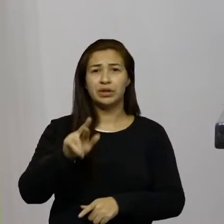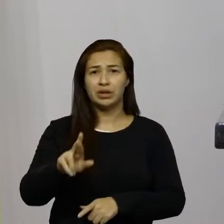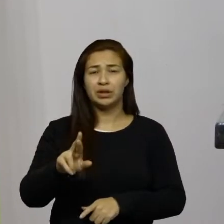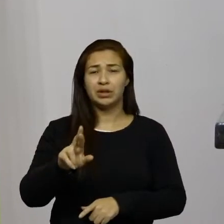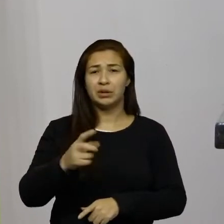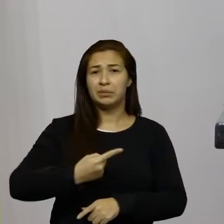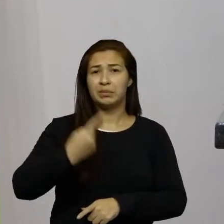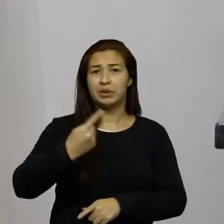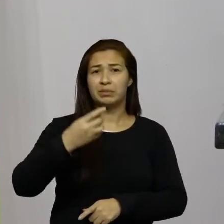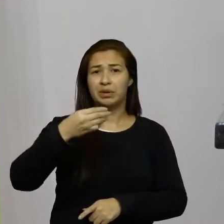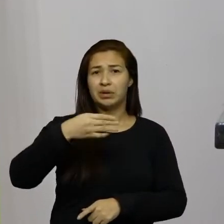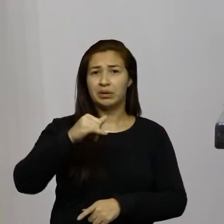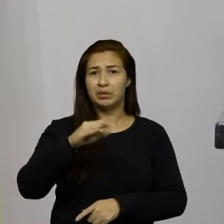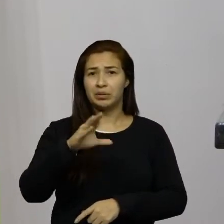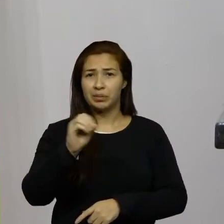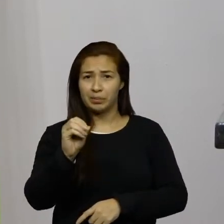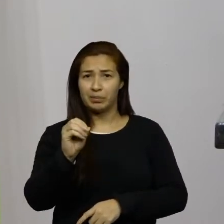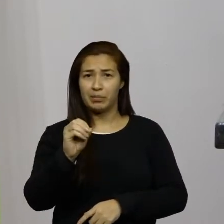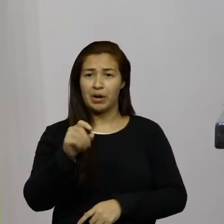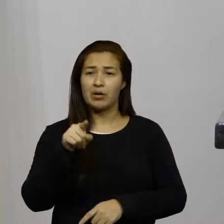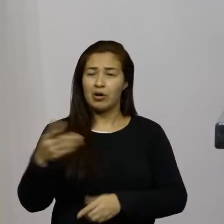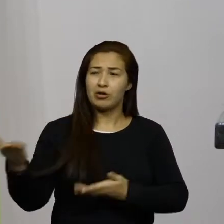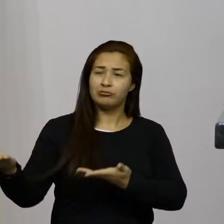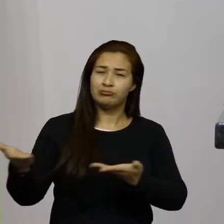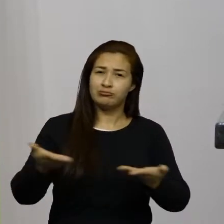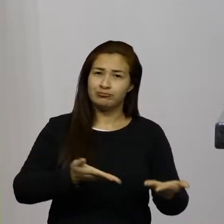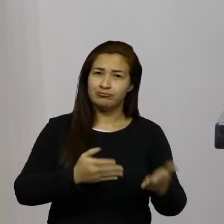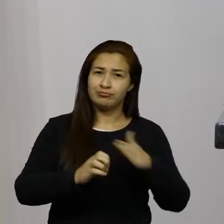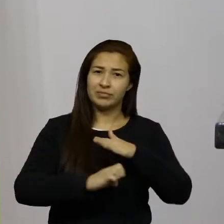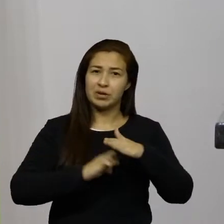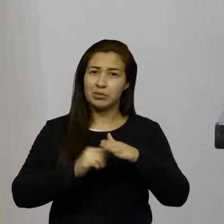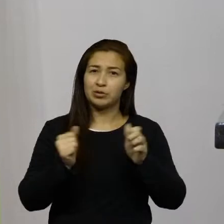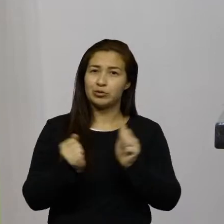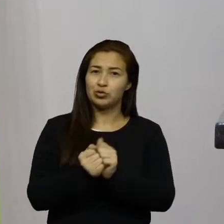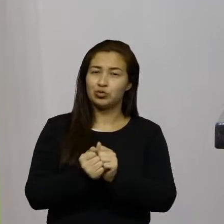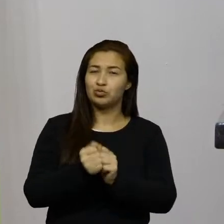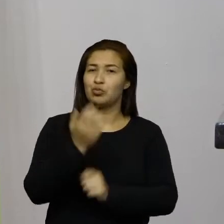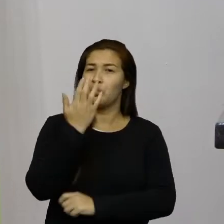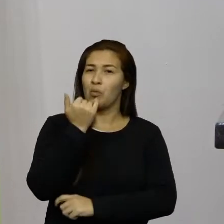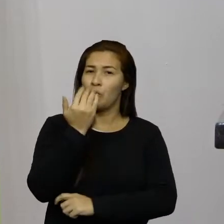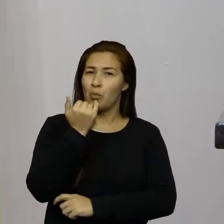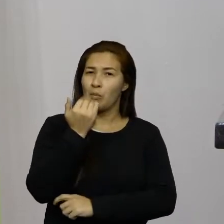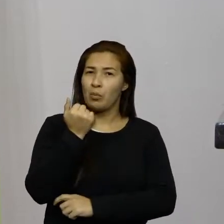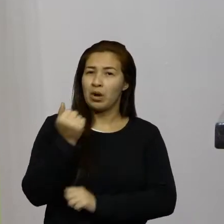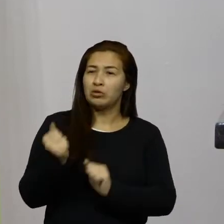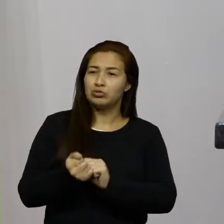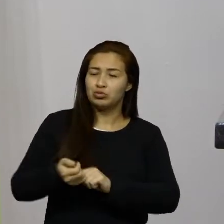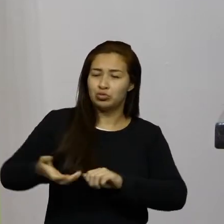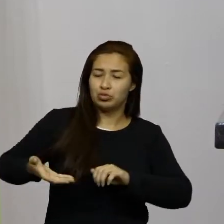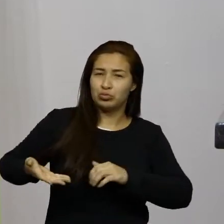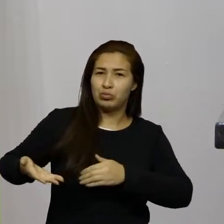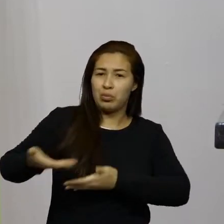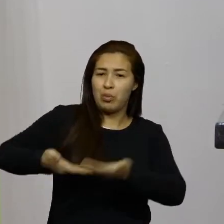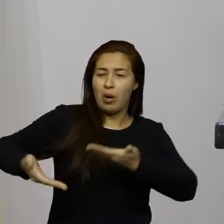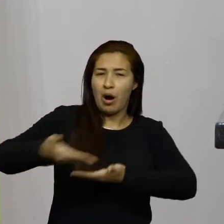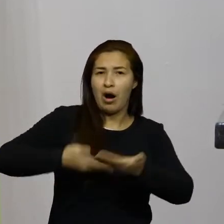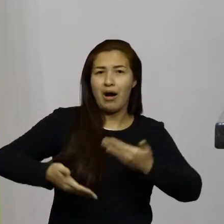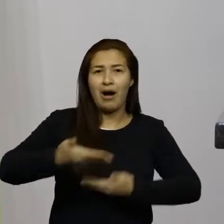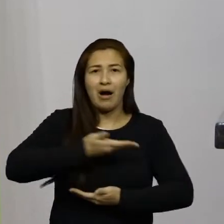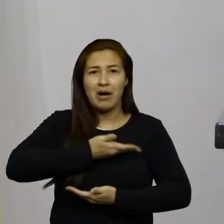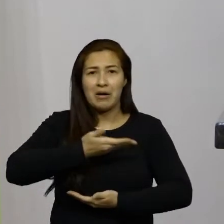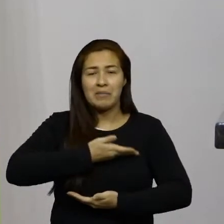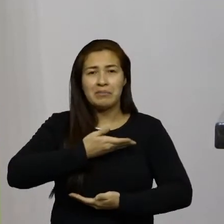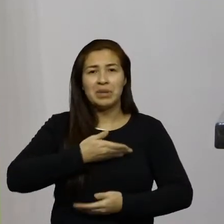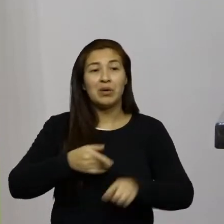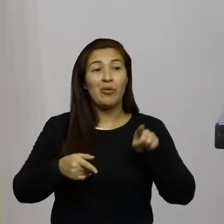recepcionou na empresa com aquele almoço junto com seus colaboradores veja só o seu Jair com